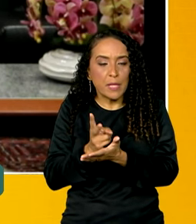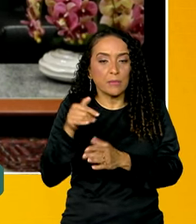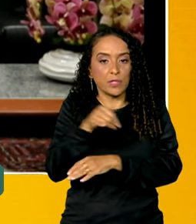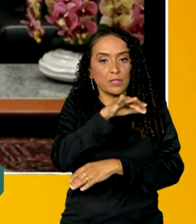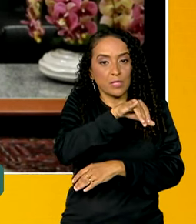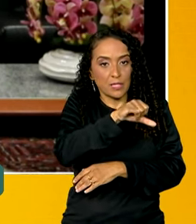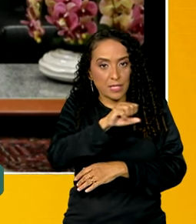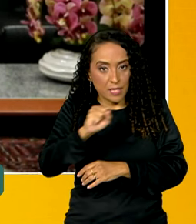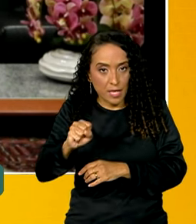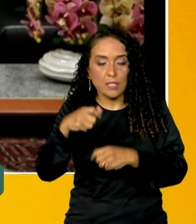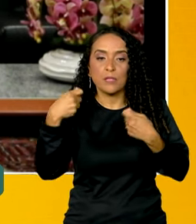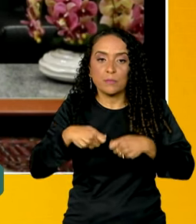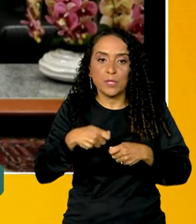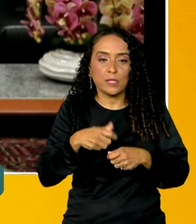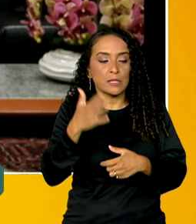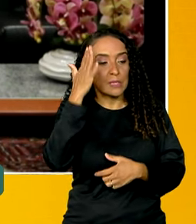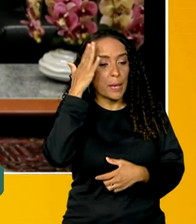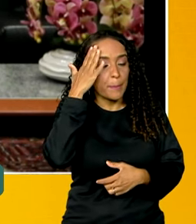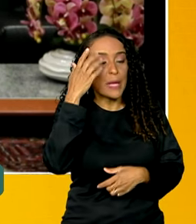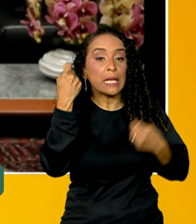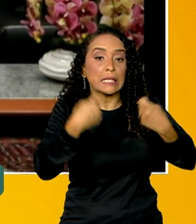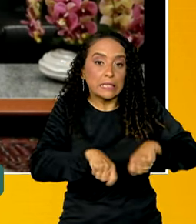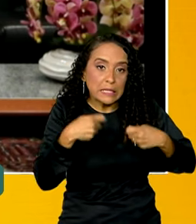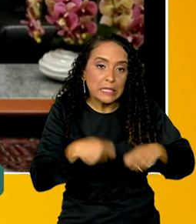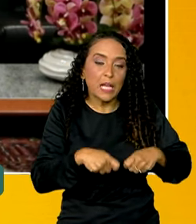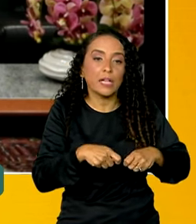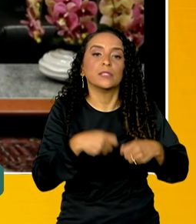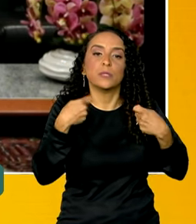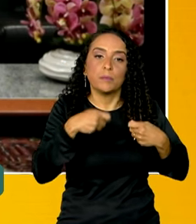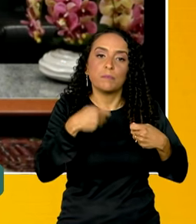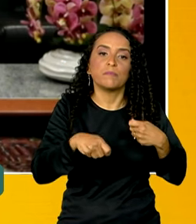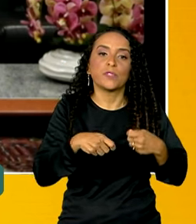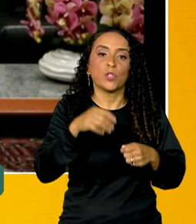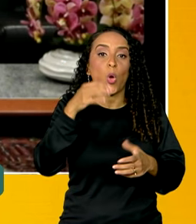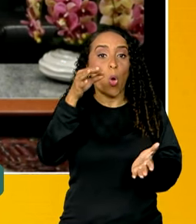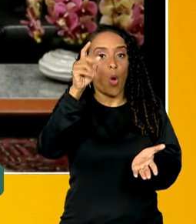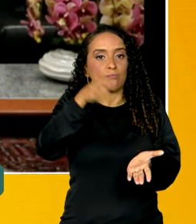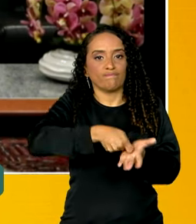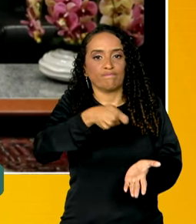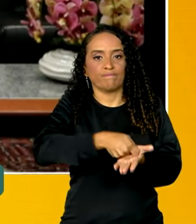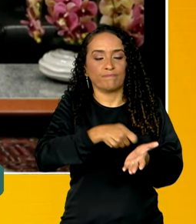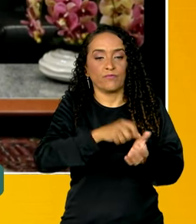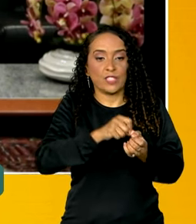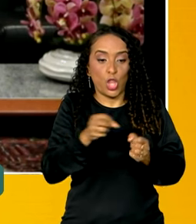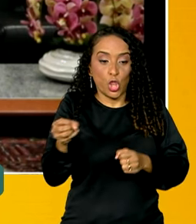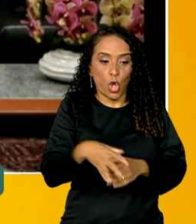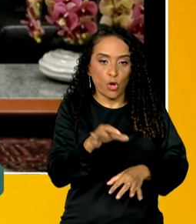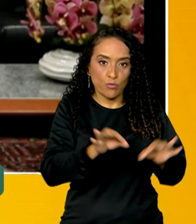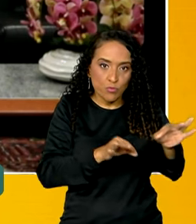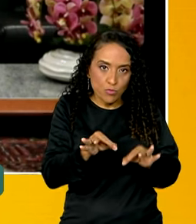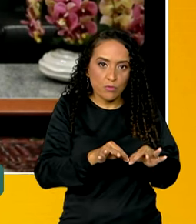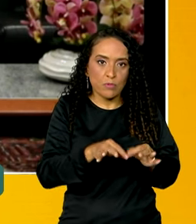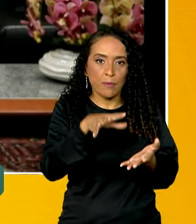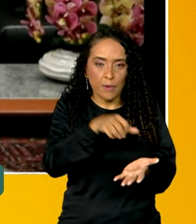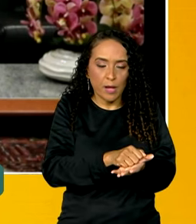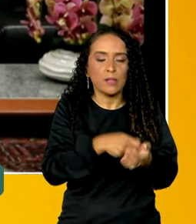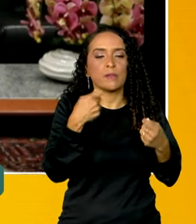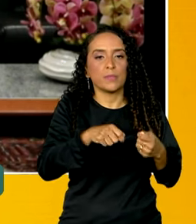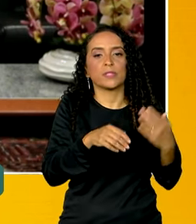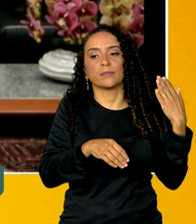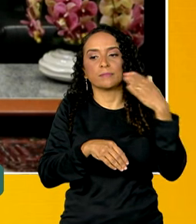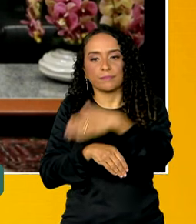INSS, para tomar ciência da necessidade dessa obrigatoriedade de atualização do cadastro, deverá